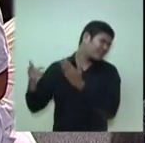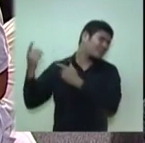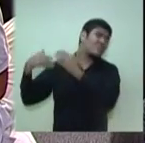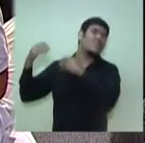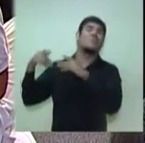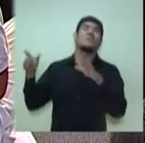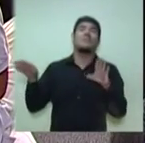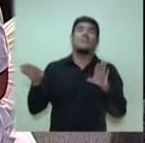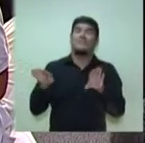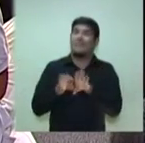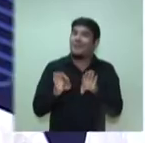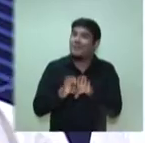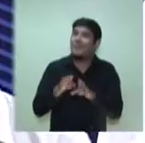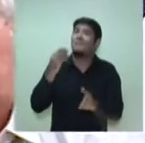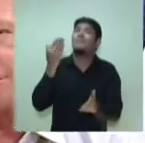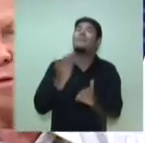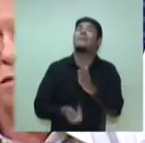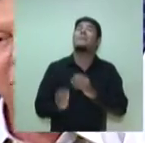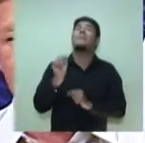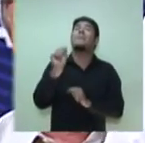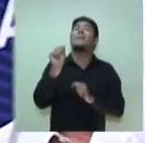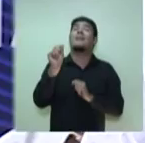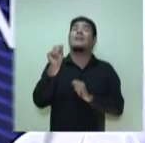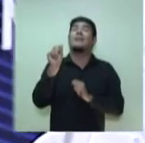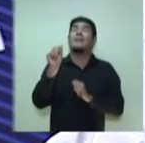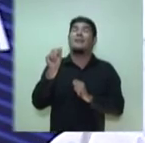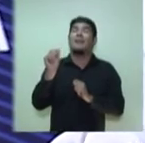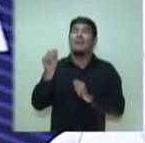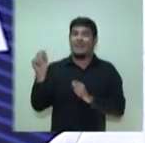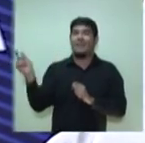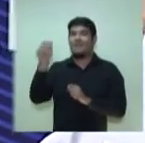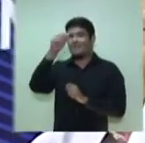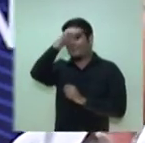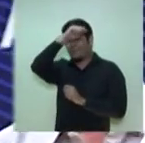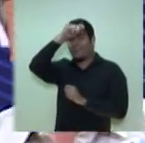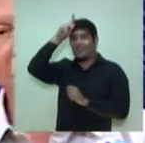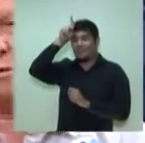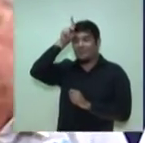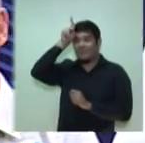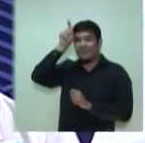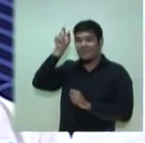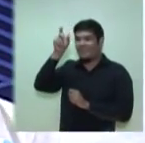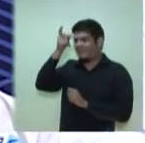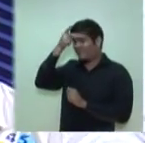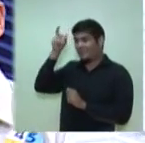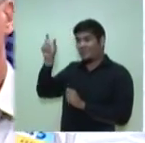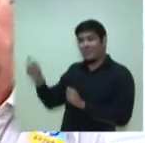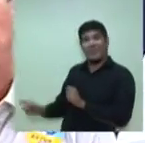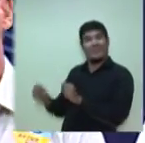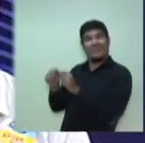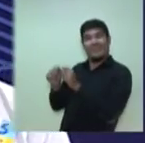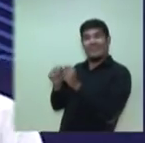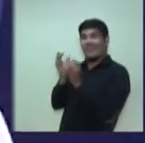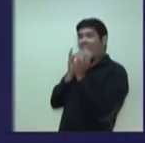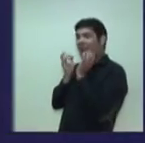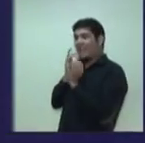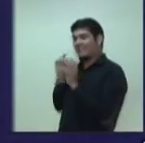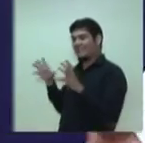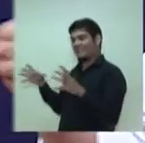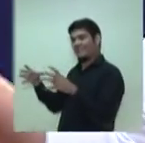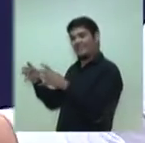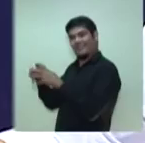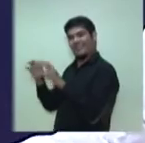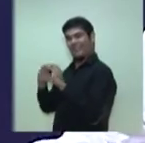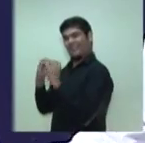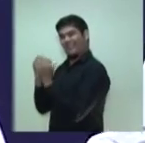Mas mais do que isso, nós perdemos a conexão da prefeitura com aquele cidadão que está fazendo arte na comunidade, com aquele grupo de